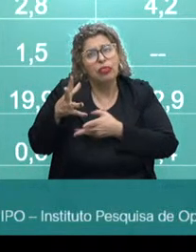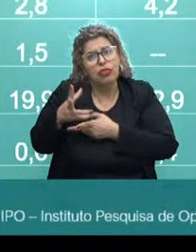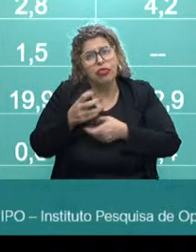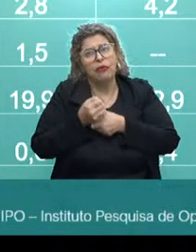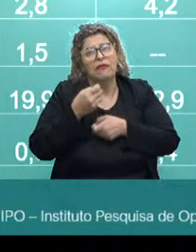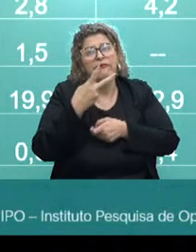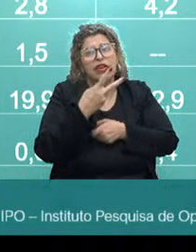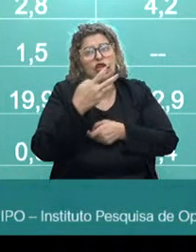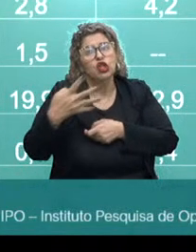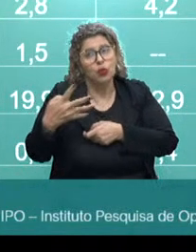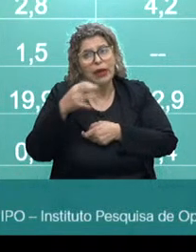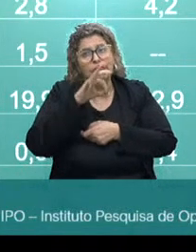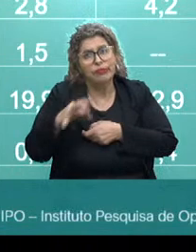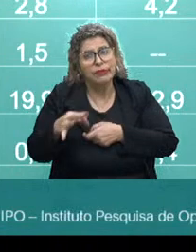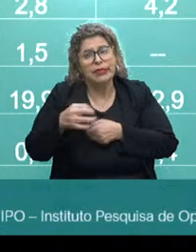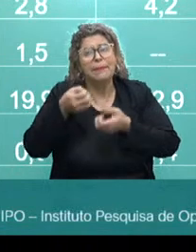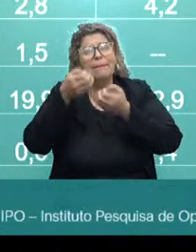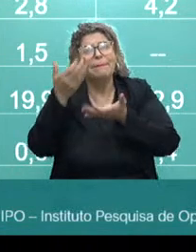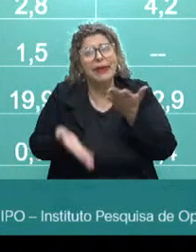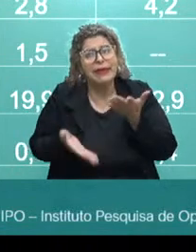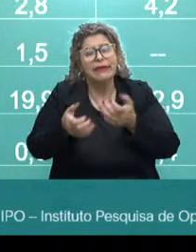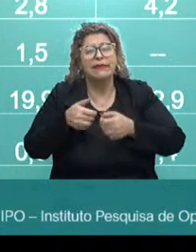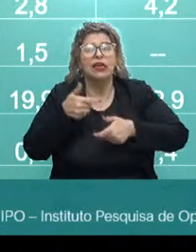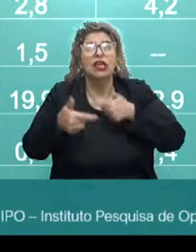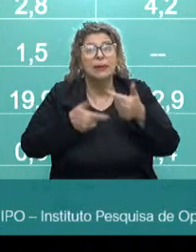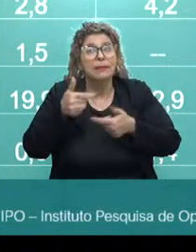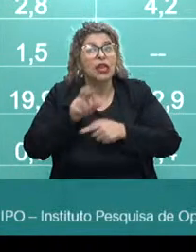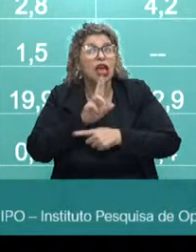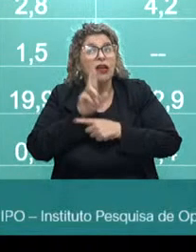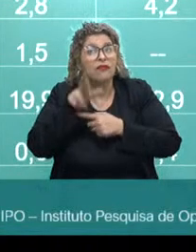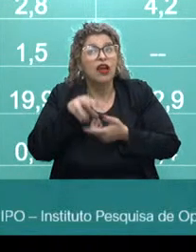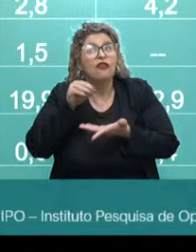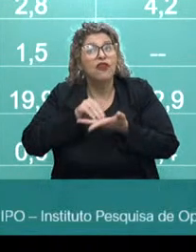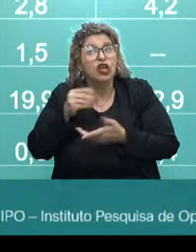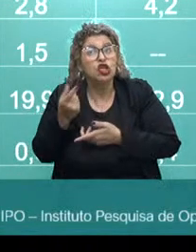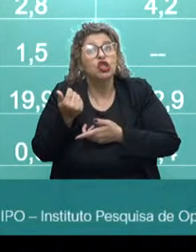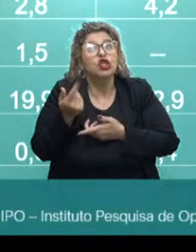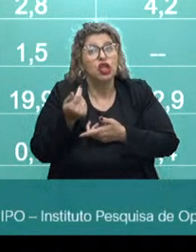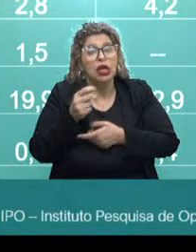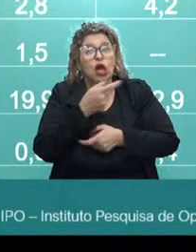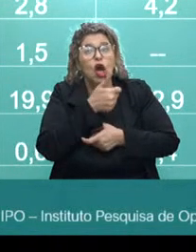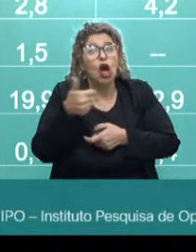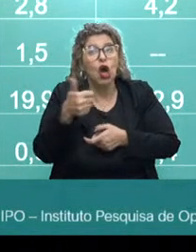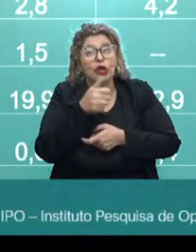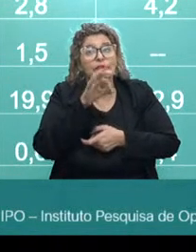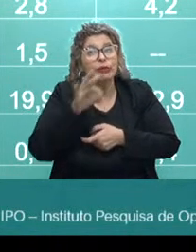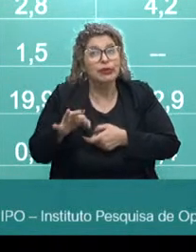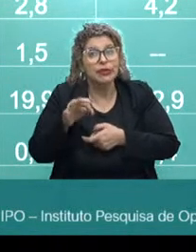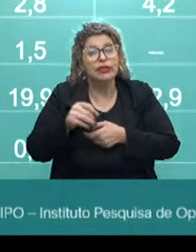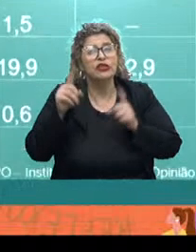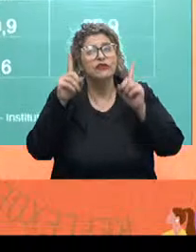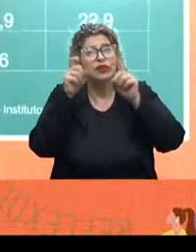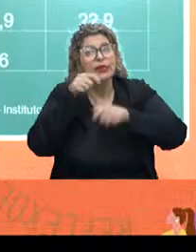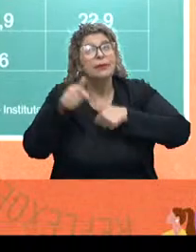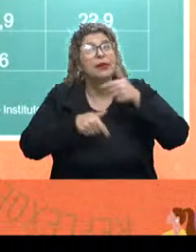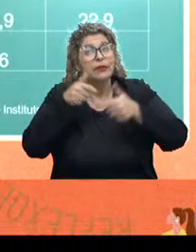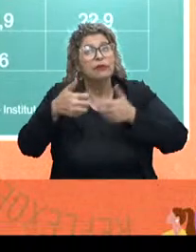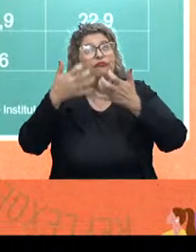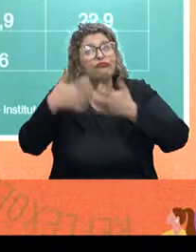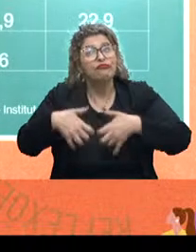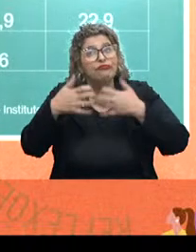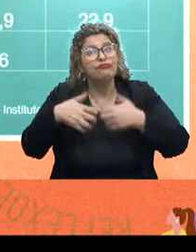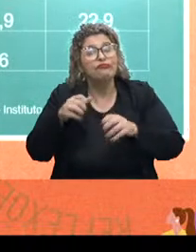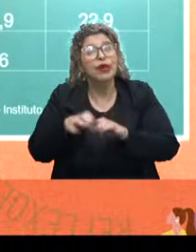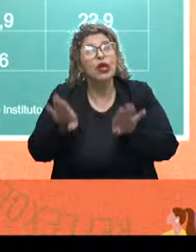24. Perda do trabalho, emprego, que vai resultar em falta de dinheiro, 11. Dificuldade para trabalhar em função das